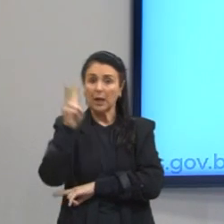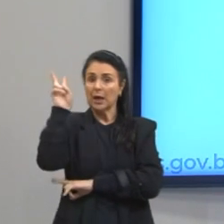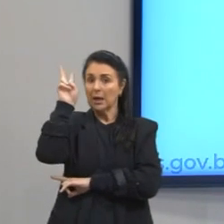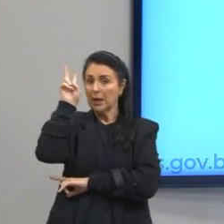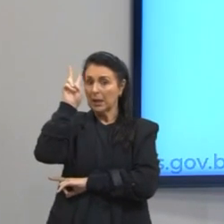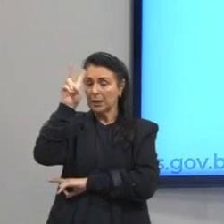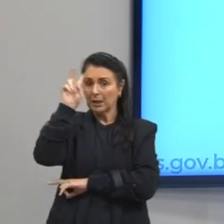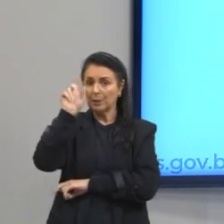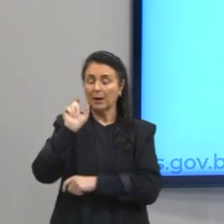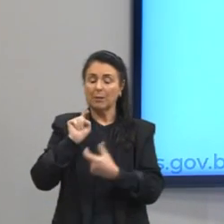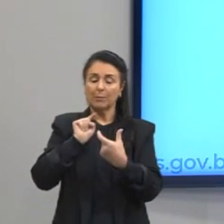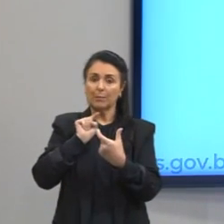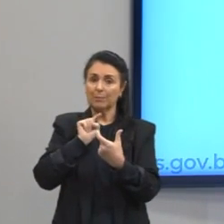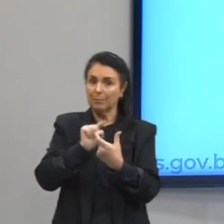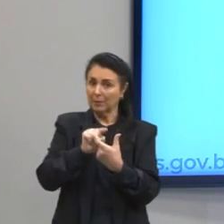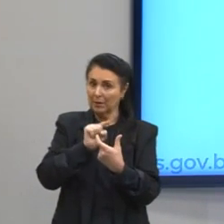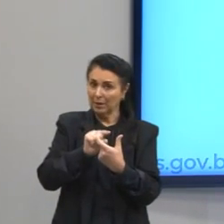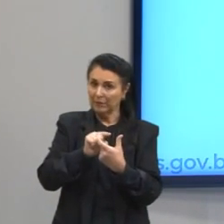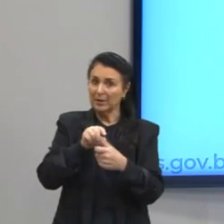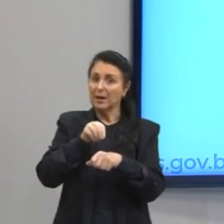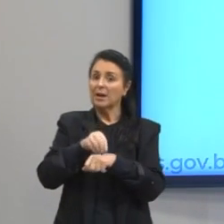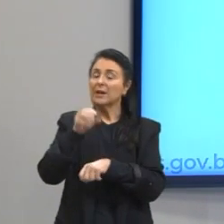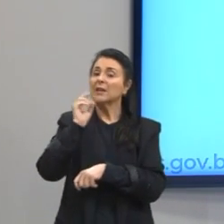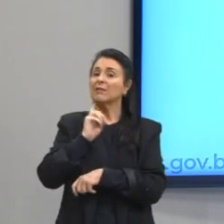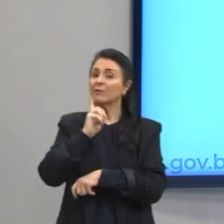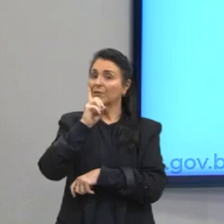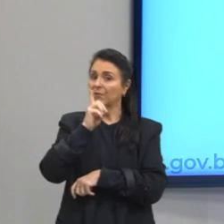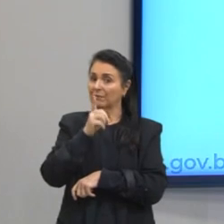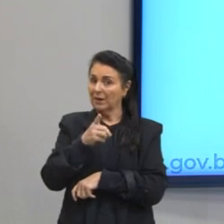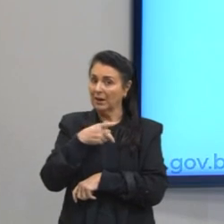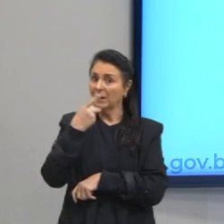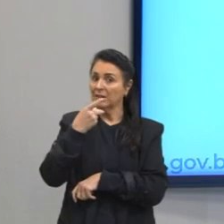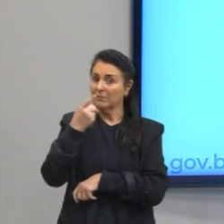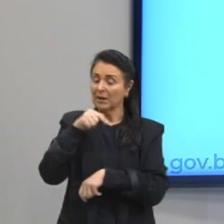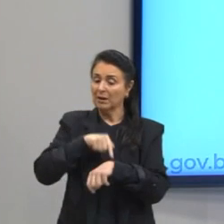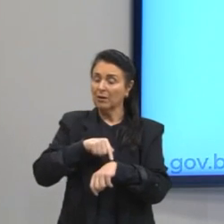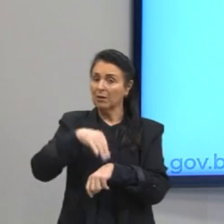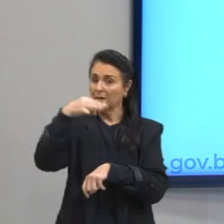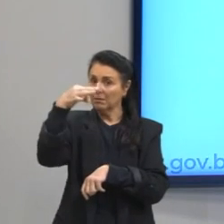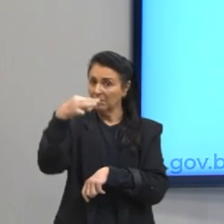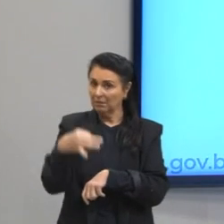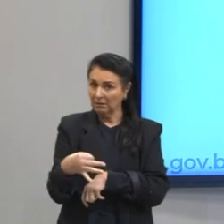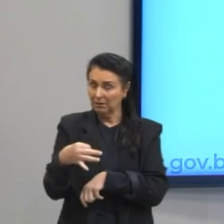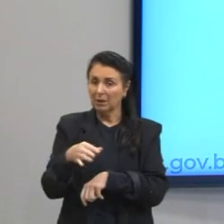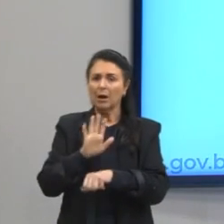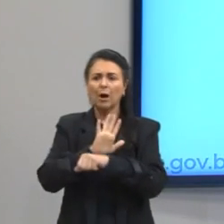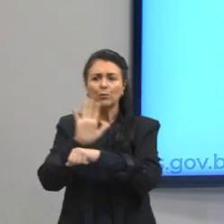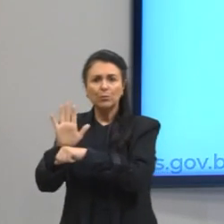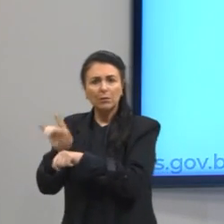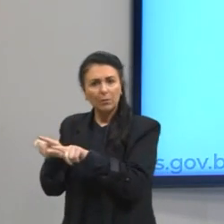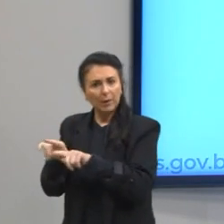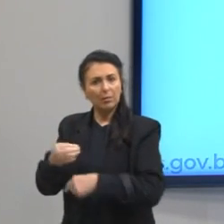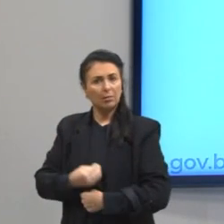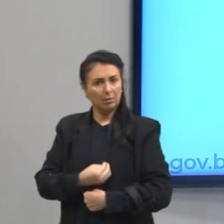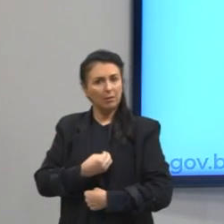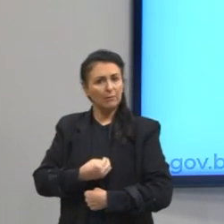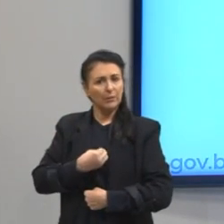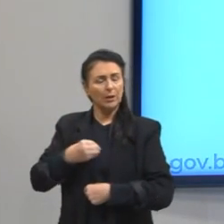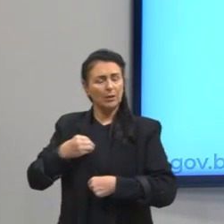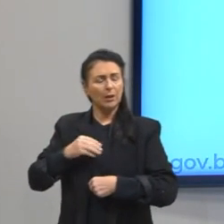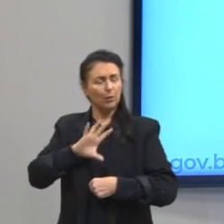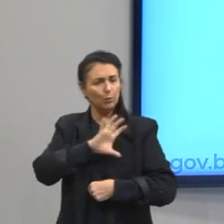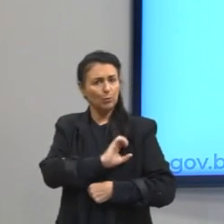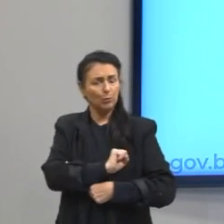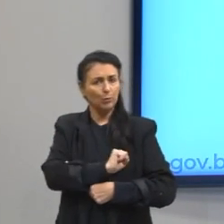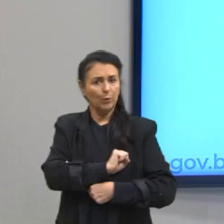palavra preciosa é palavra dita na hora certa. Isso ajuda também na vida amorosa, que será testada.